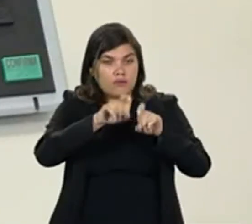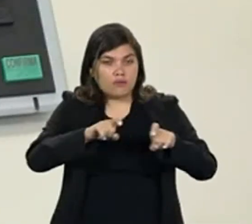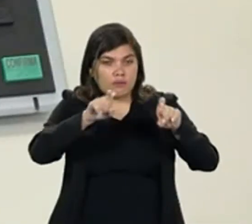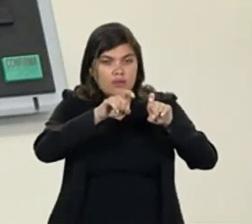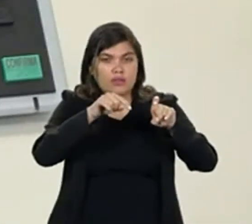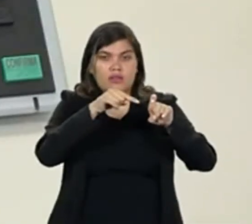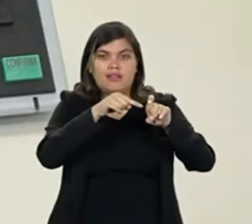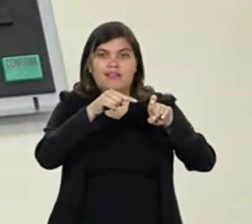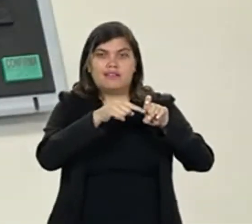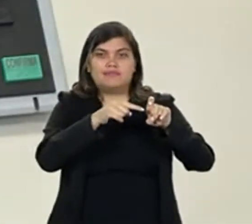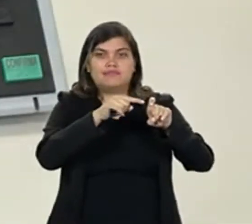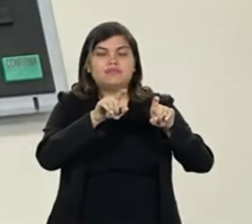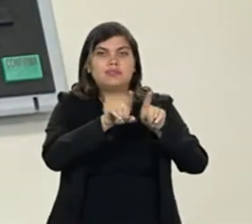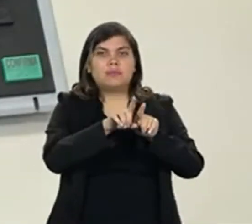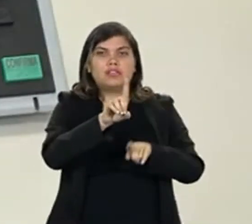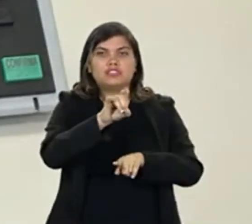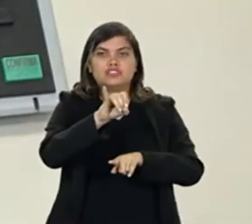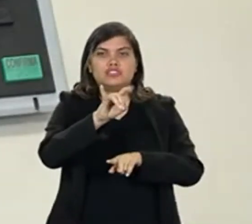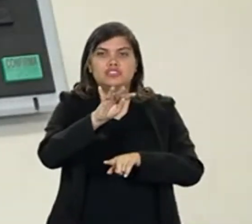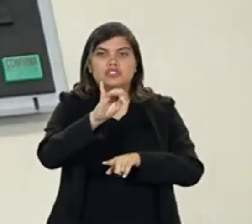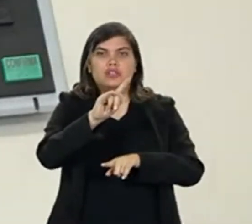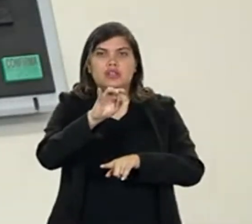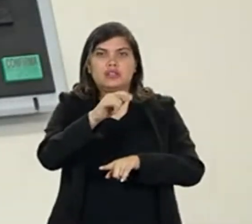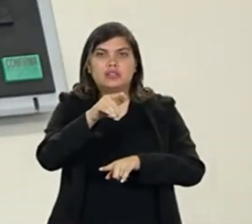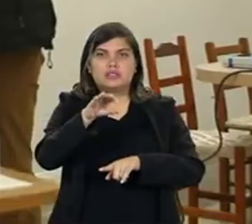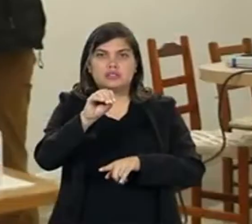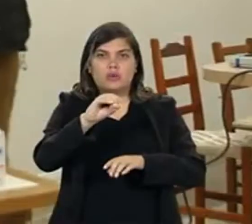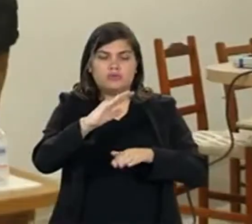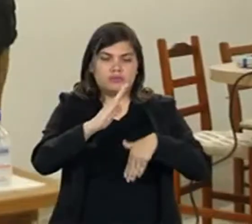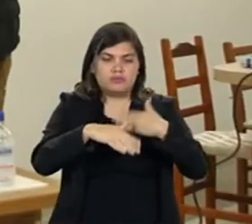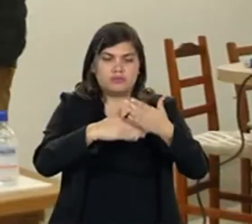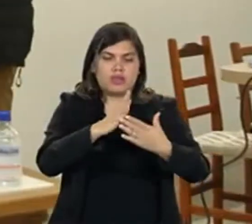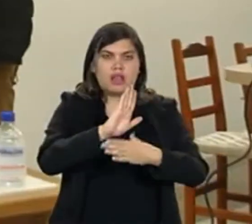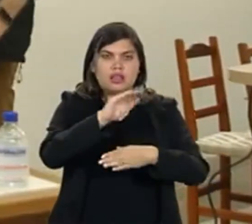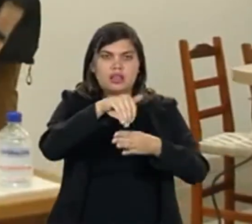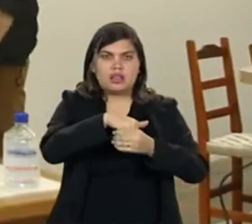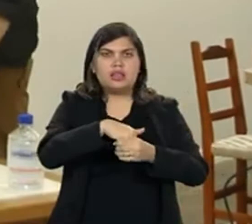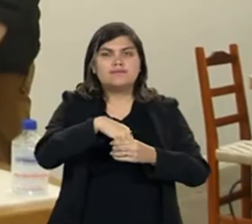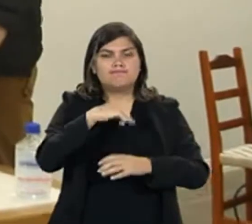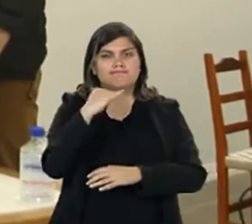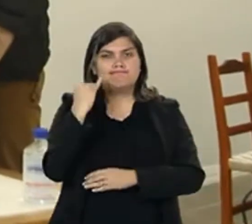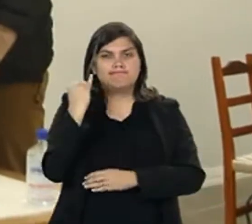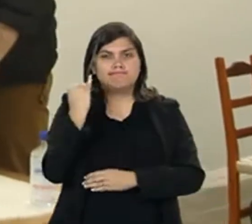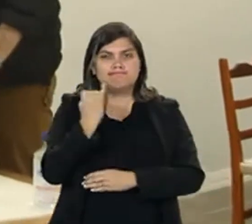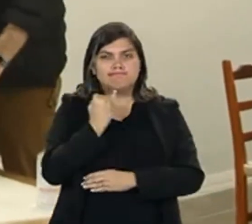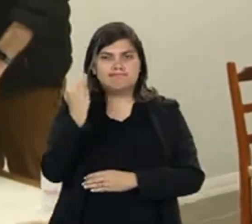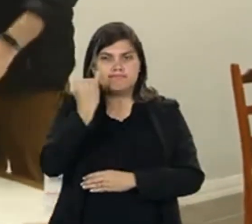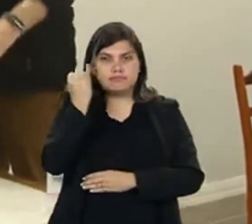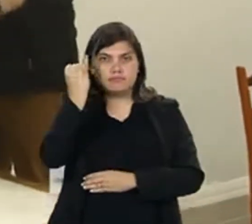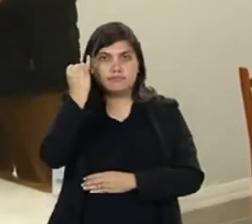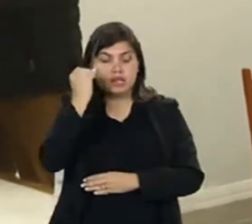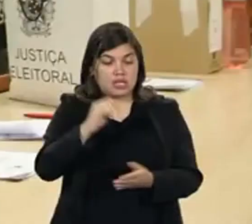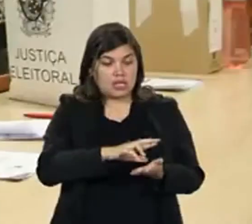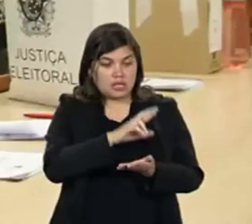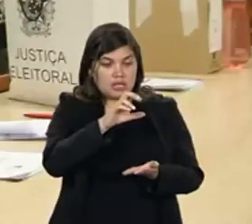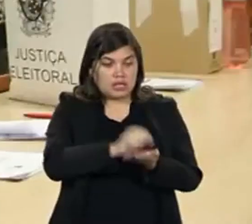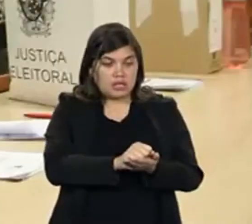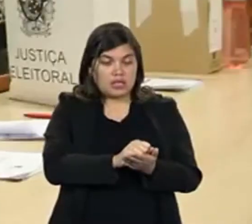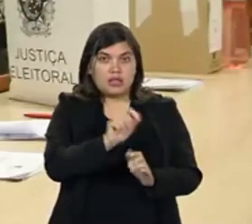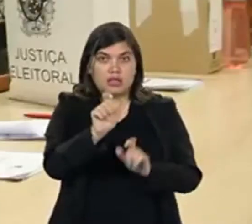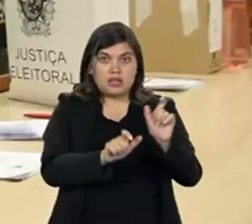A informatização, digitalização do processo eleitoral é muito importante. O